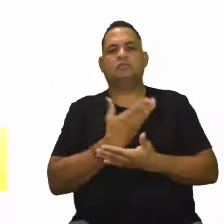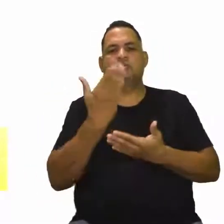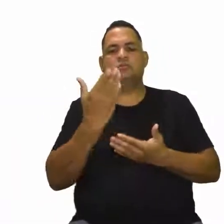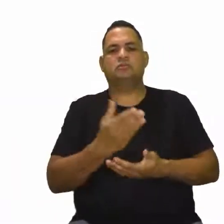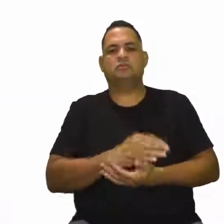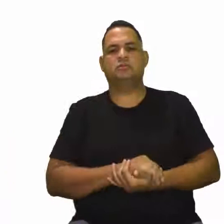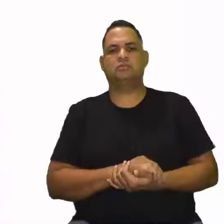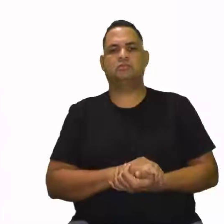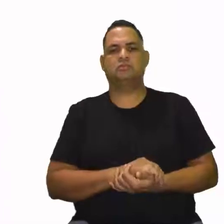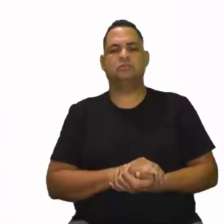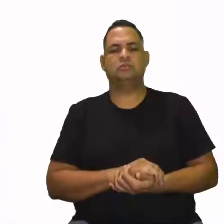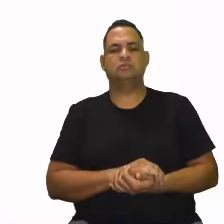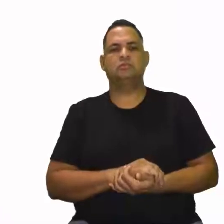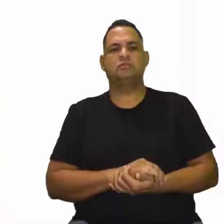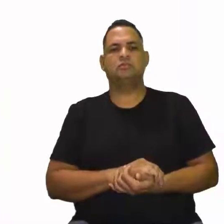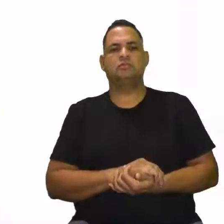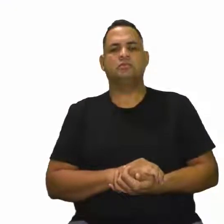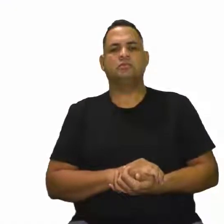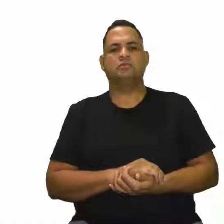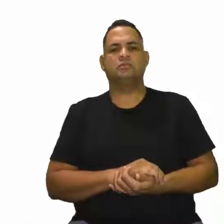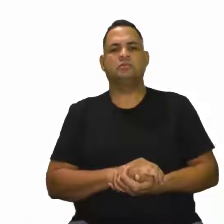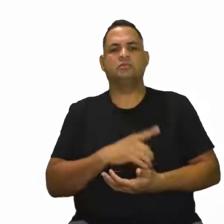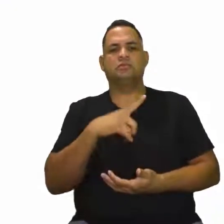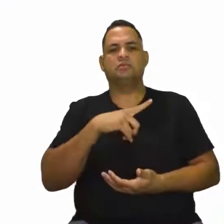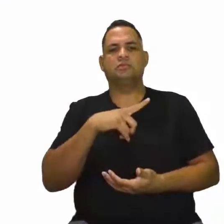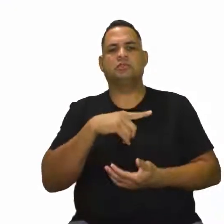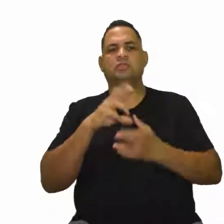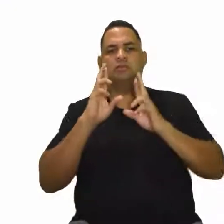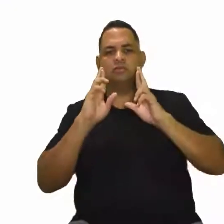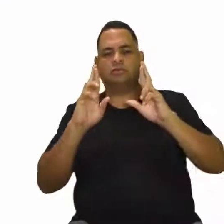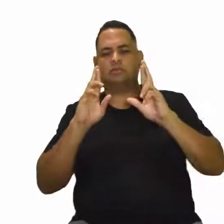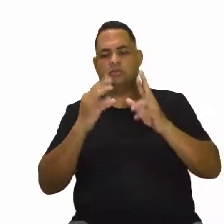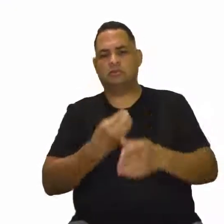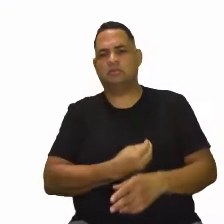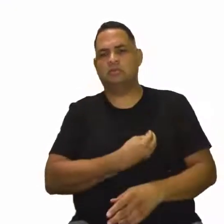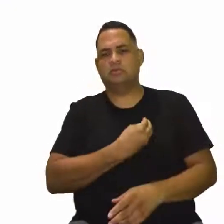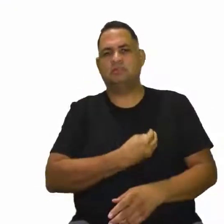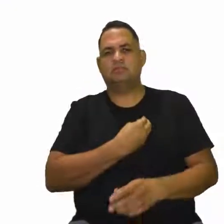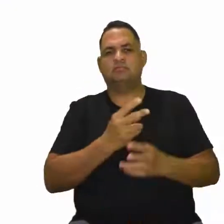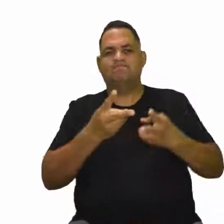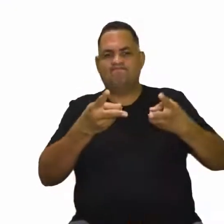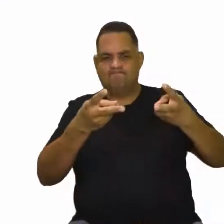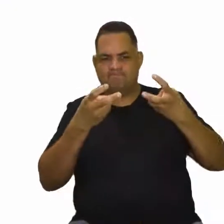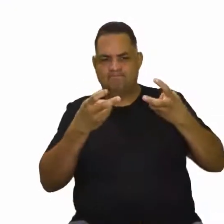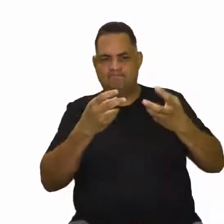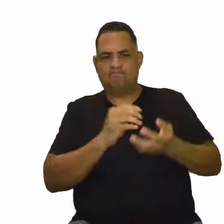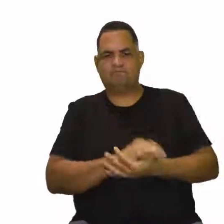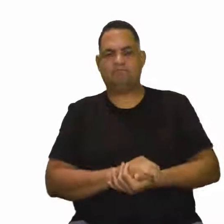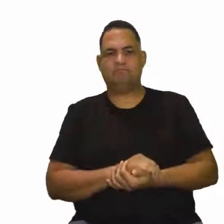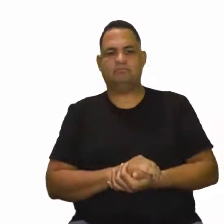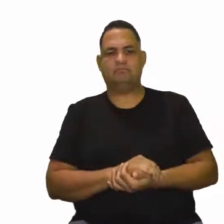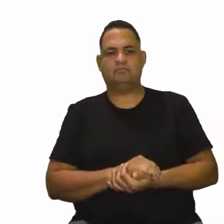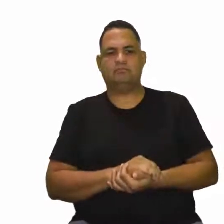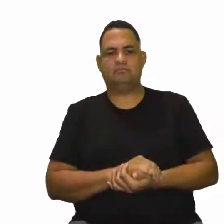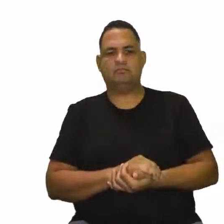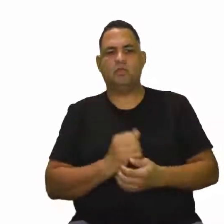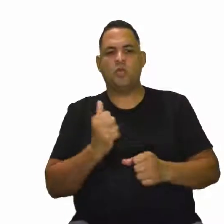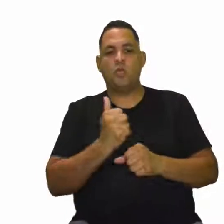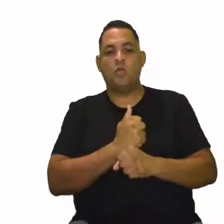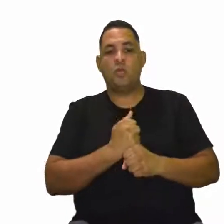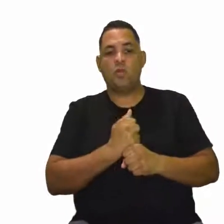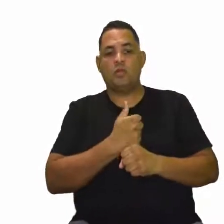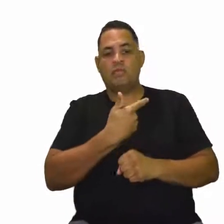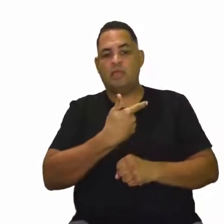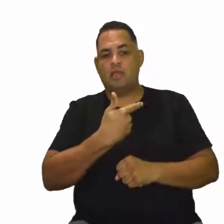comigo no gráfico. Aí, nós temos aqui a expectativa de vida. Perceba que lá em 1900,